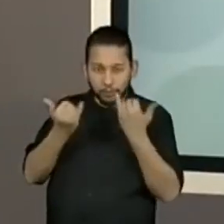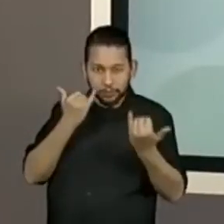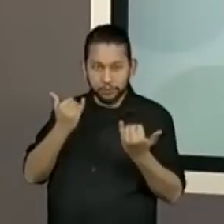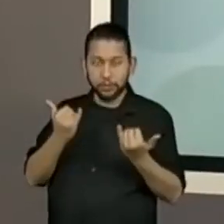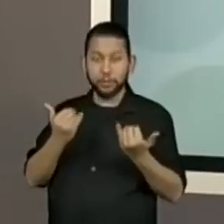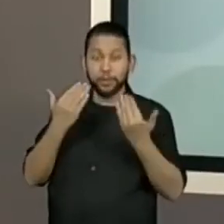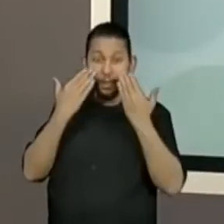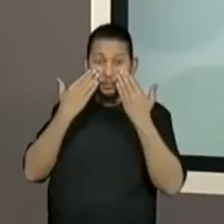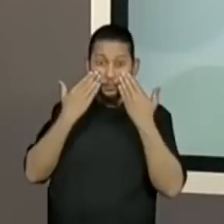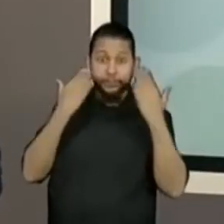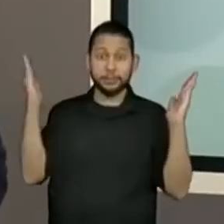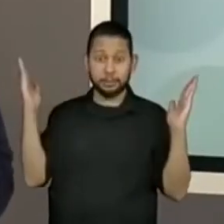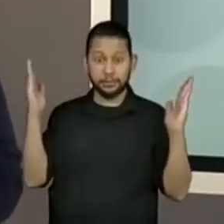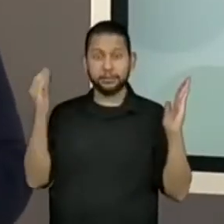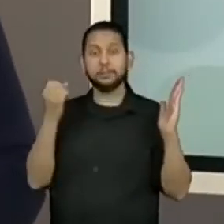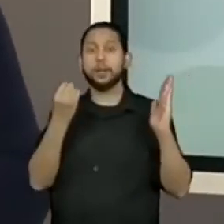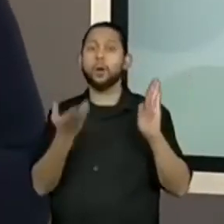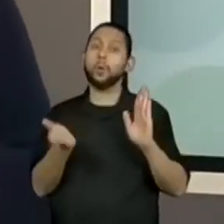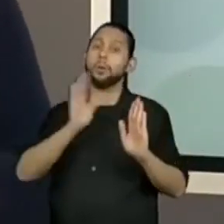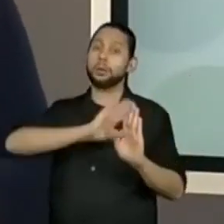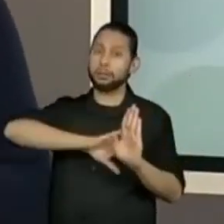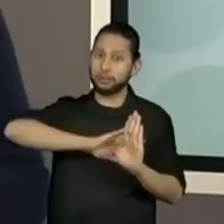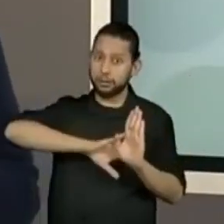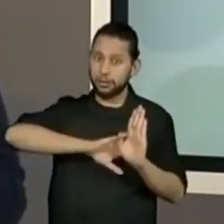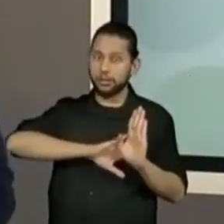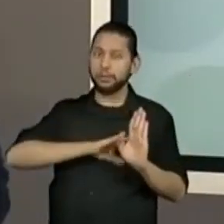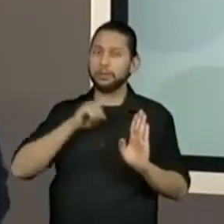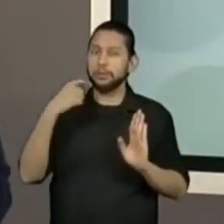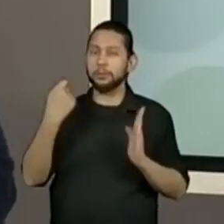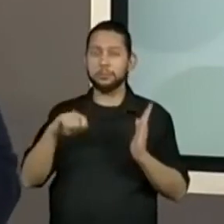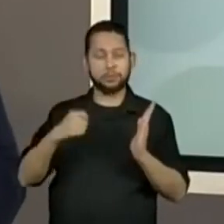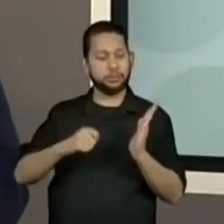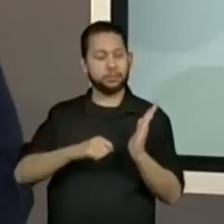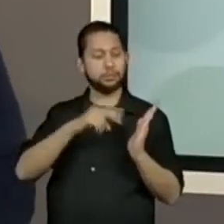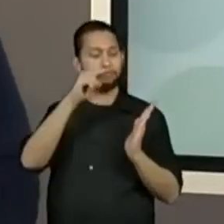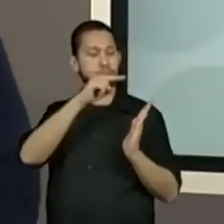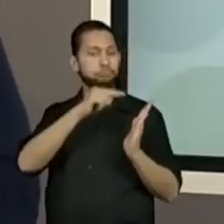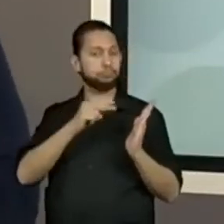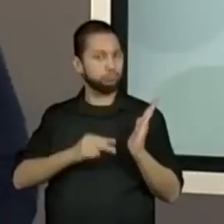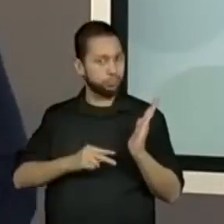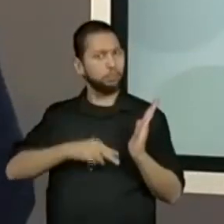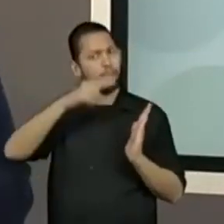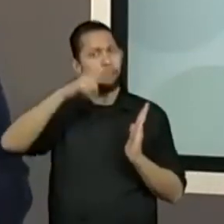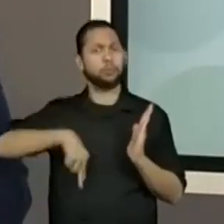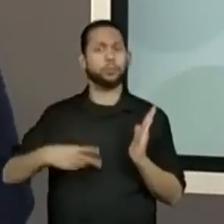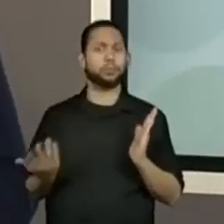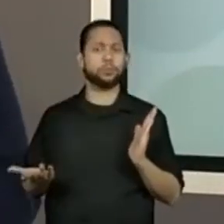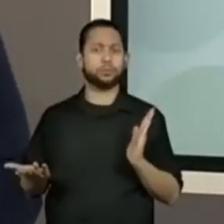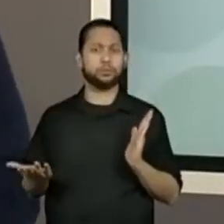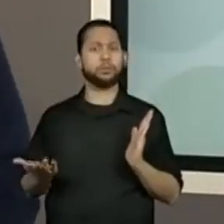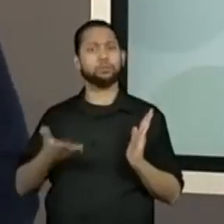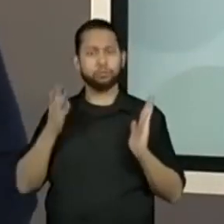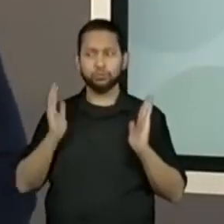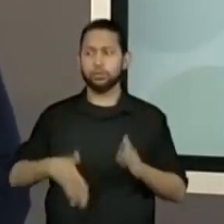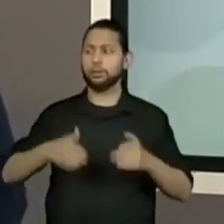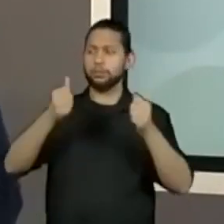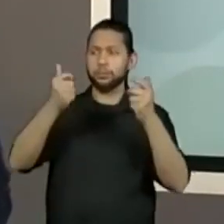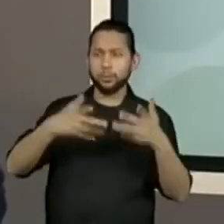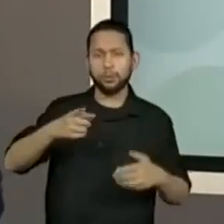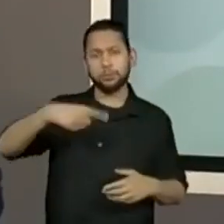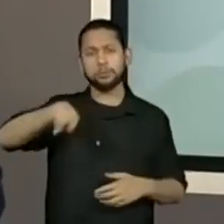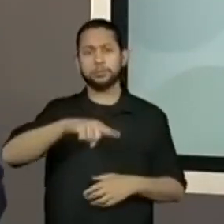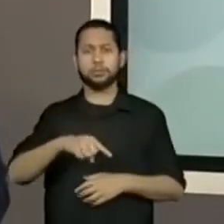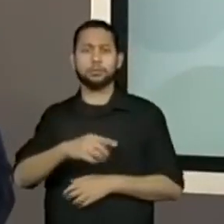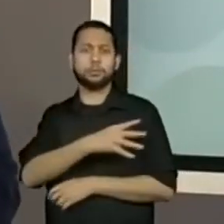explícitas ou implícitas, você tem que seguir os procedimentos de leitura, que nós já falamos muito, galera do